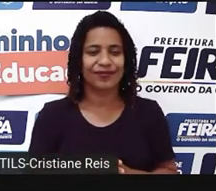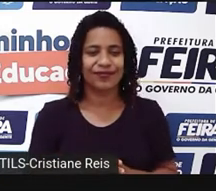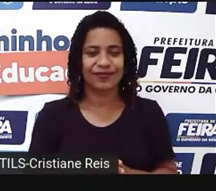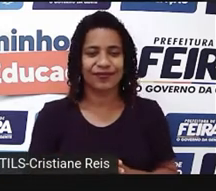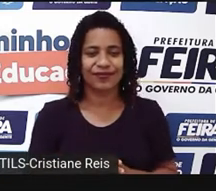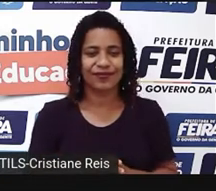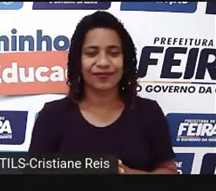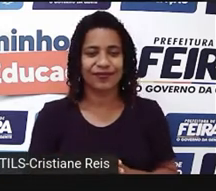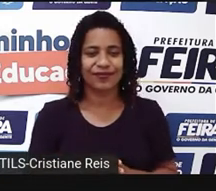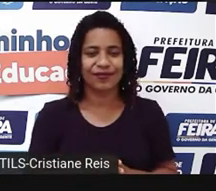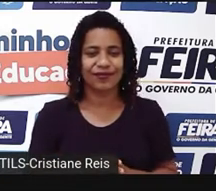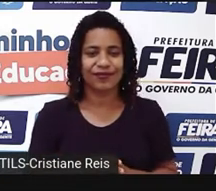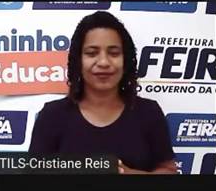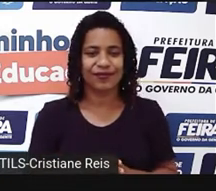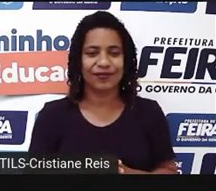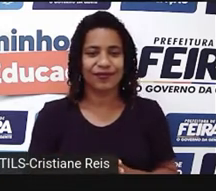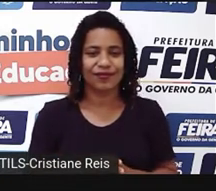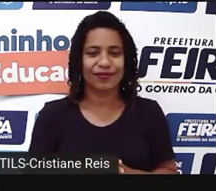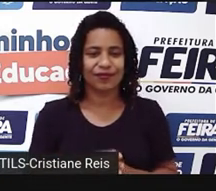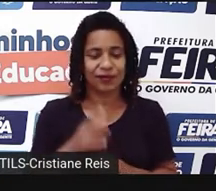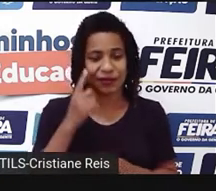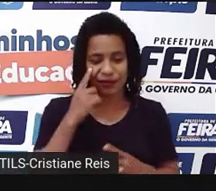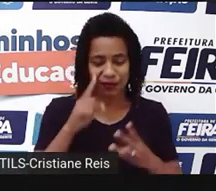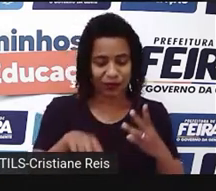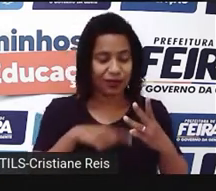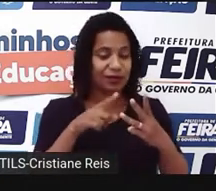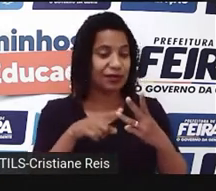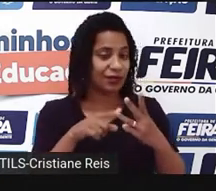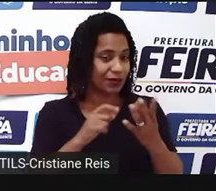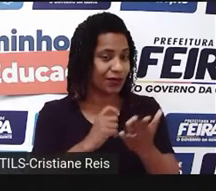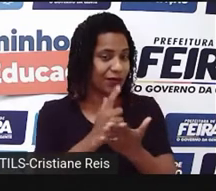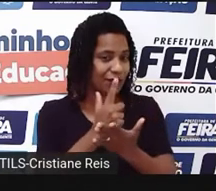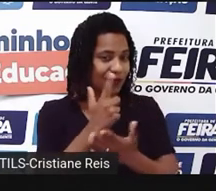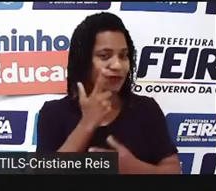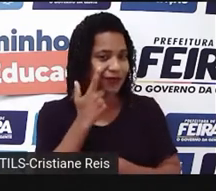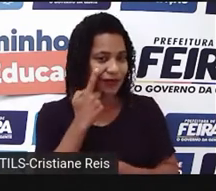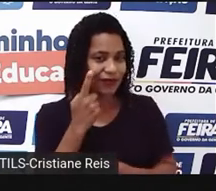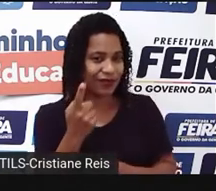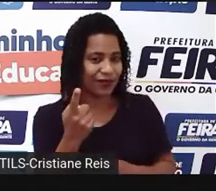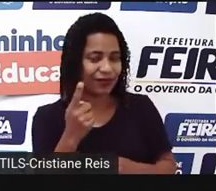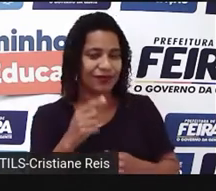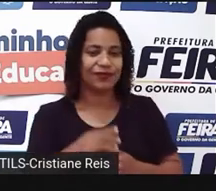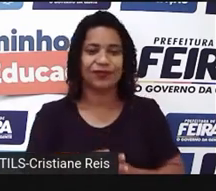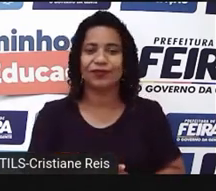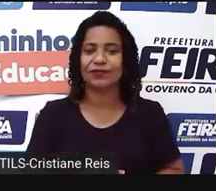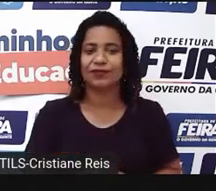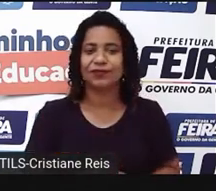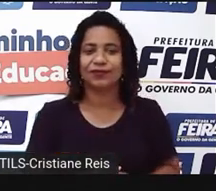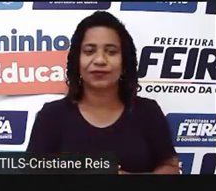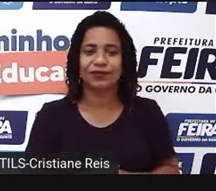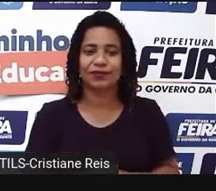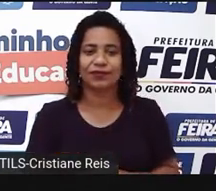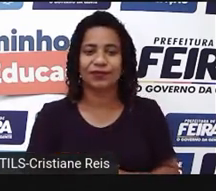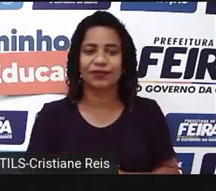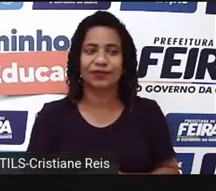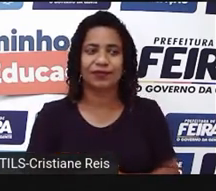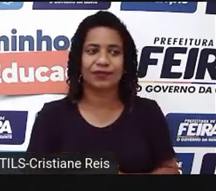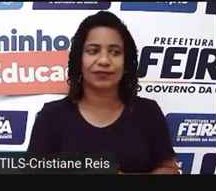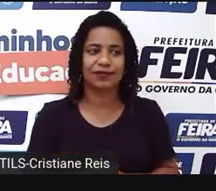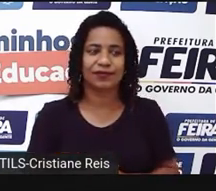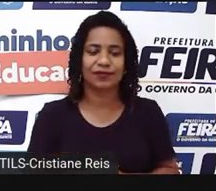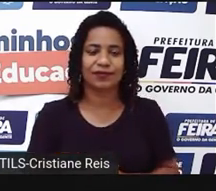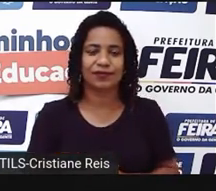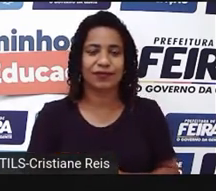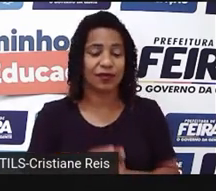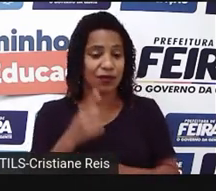Número 3. Terceiro produto que custou, né? 3 reais e 95